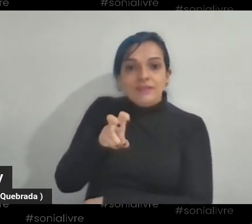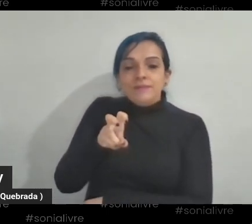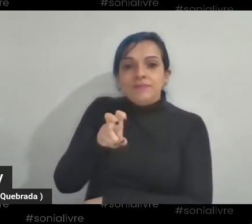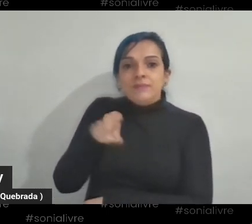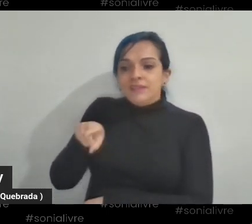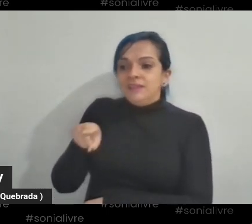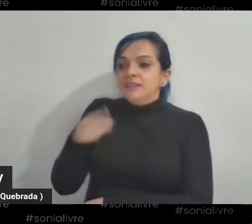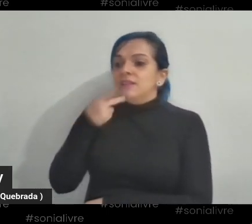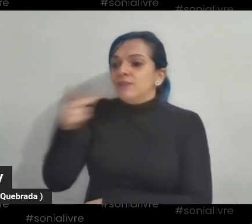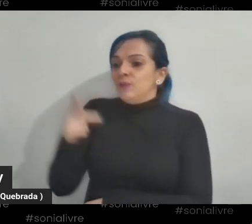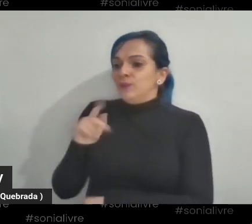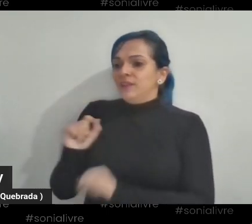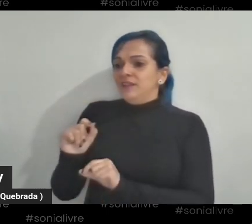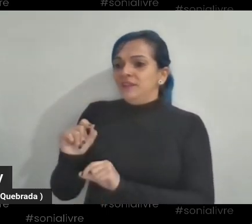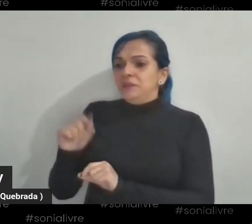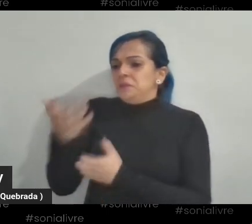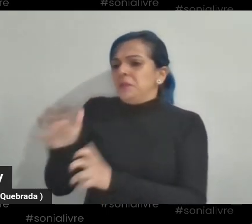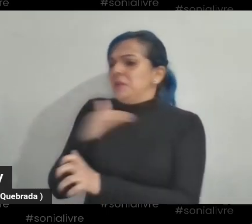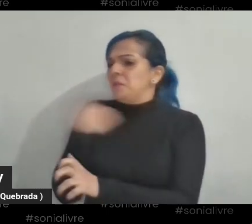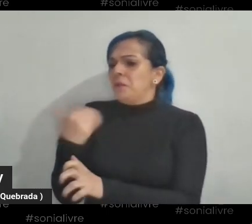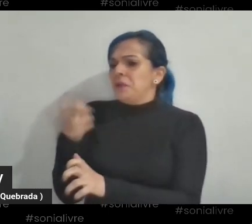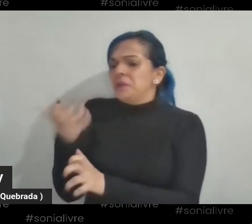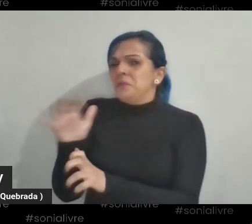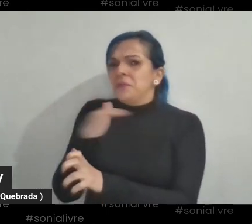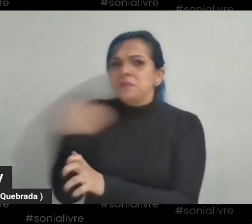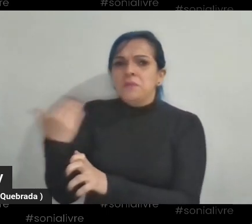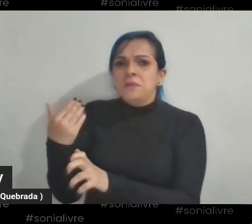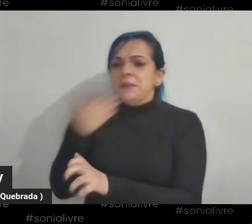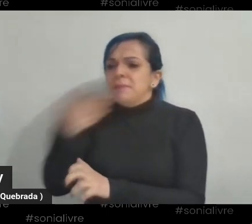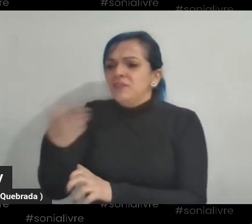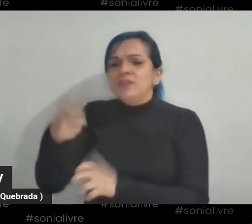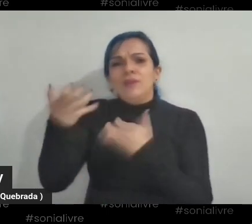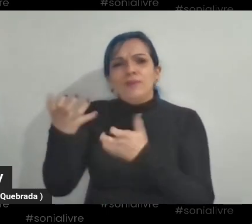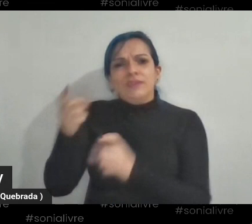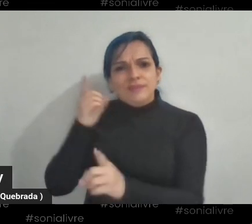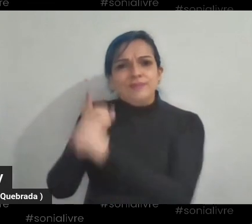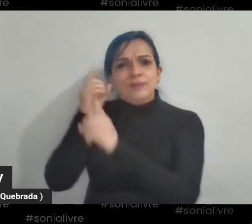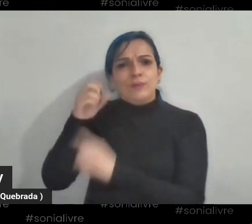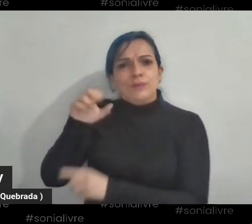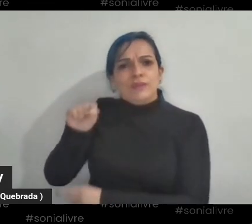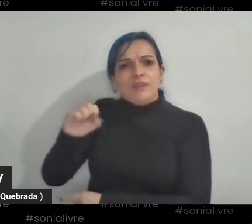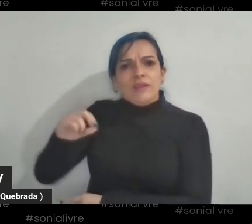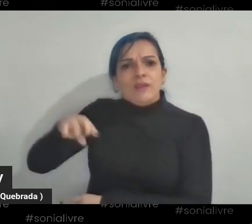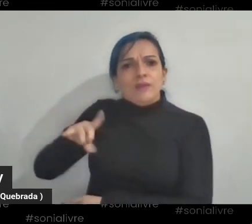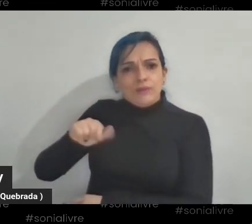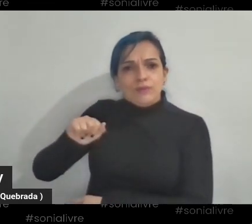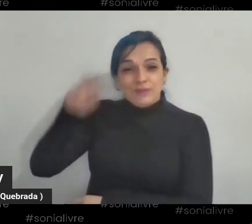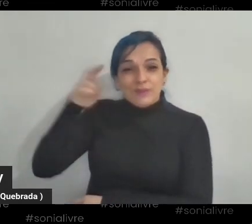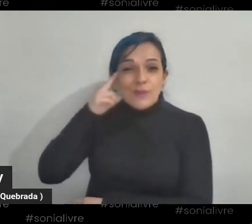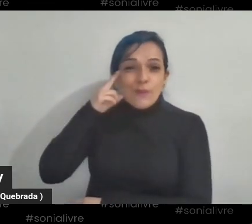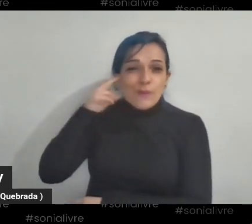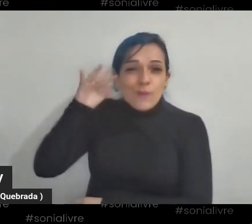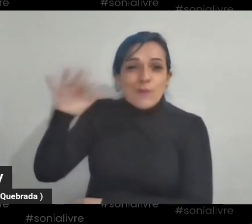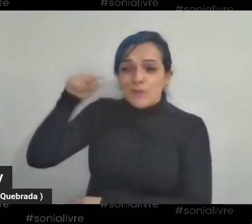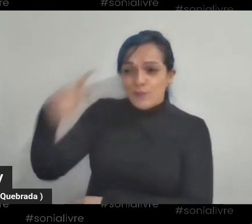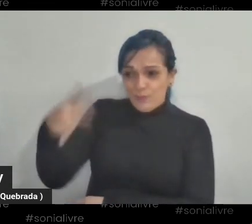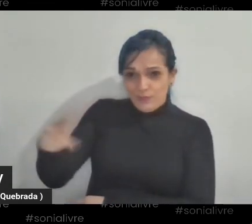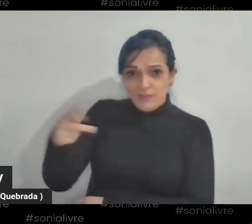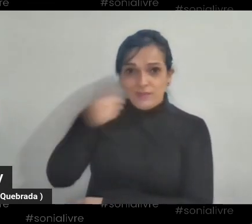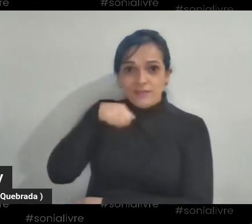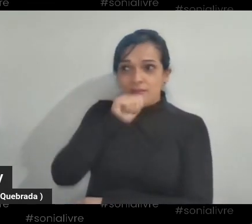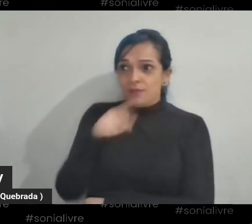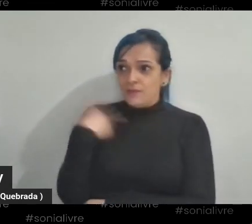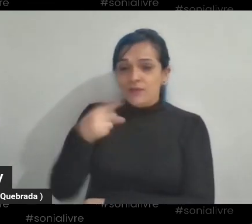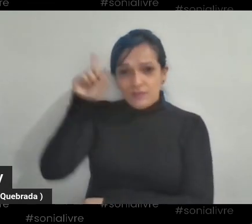morrer sem não encontrar a filha dela. Ela pediu muito a Deus para que Deus não a levasse, porque ela tinha um sonho ali de encontrar a Sônia. Então,